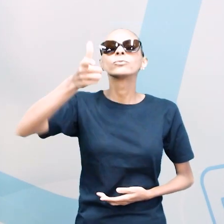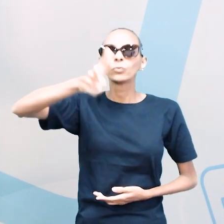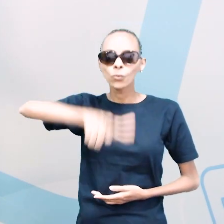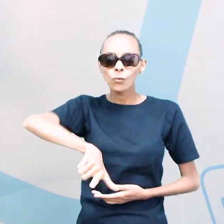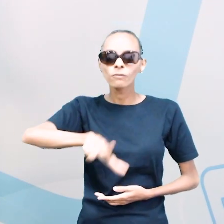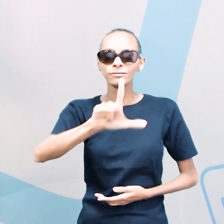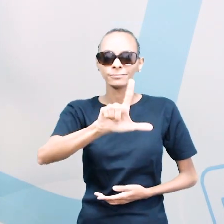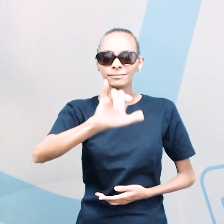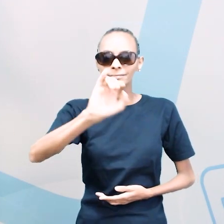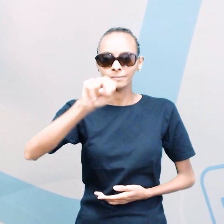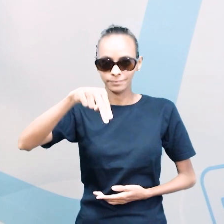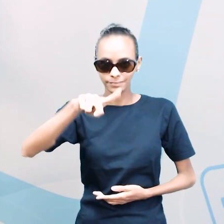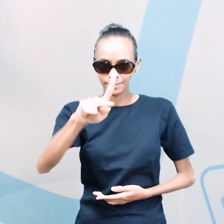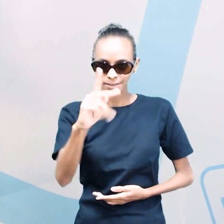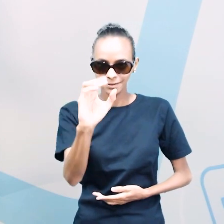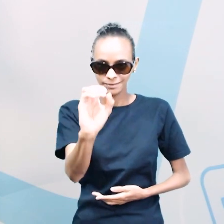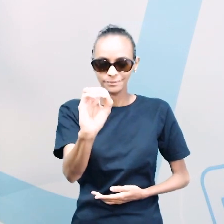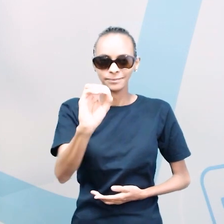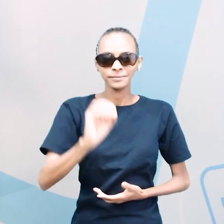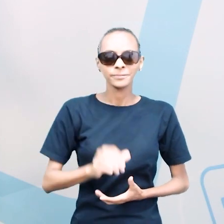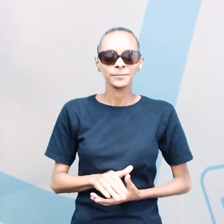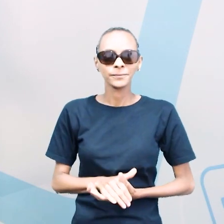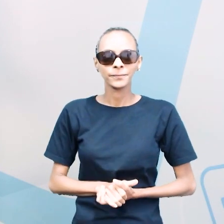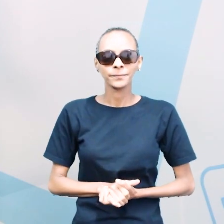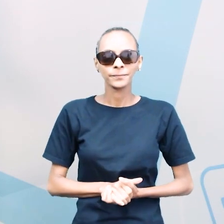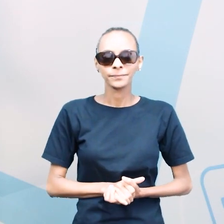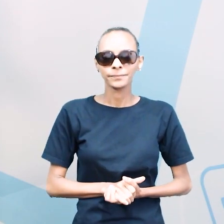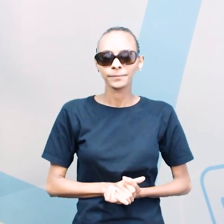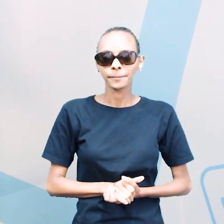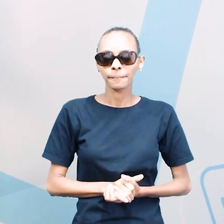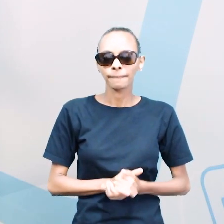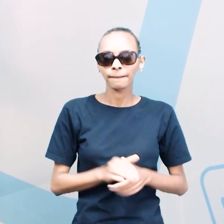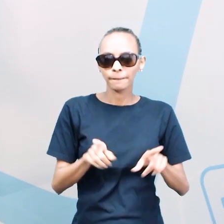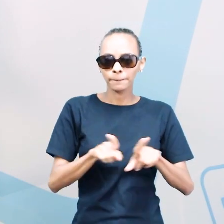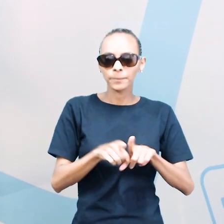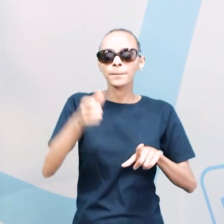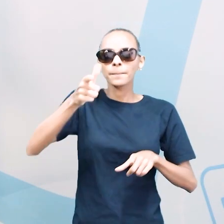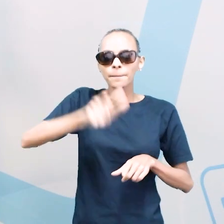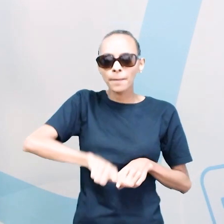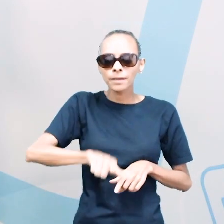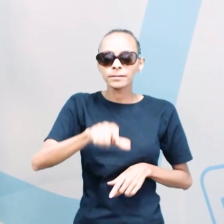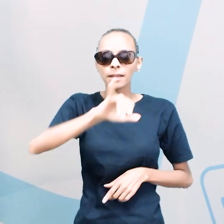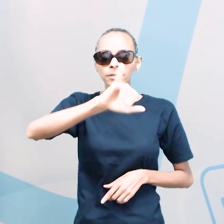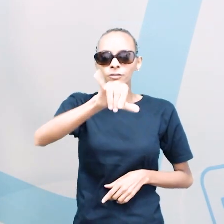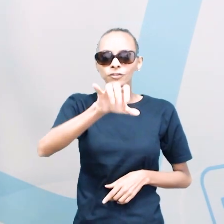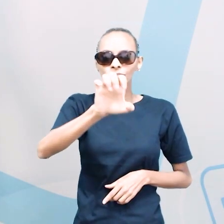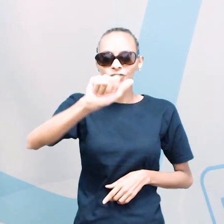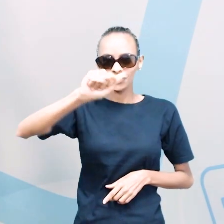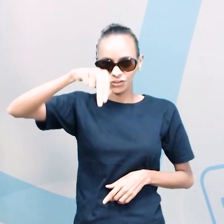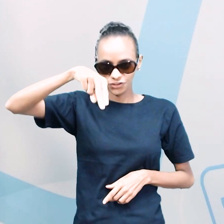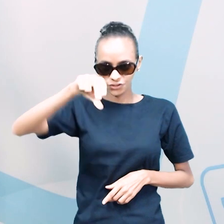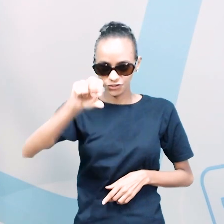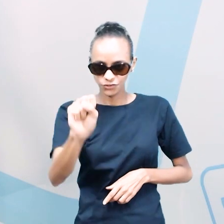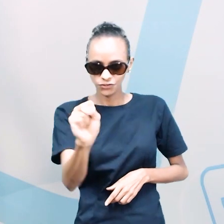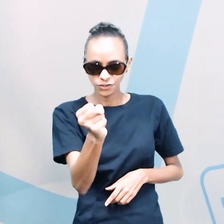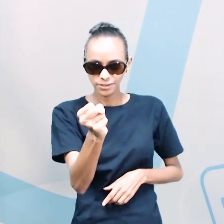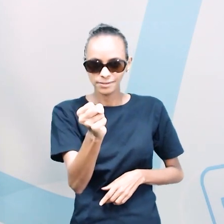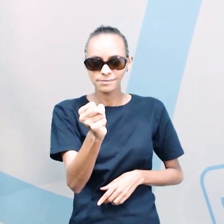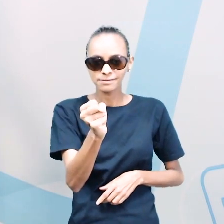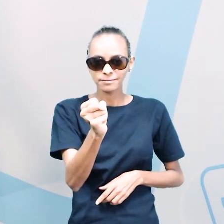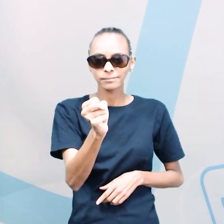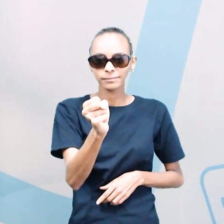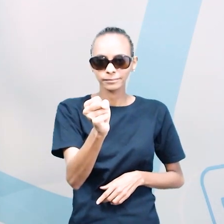Novamente. Linen. Jeans. Mais uma vez. Jeans.